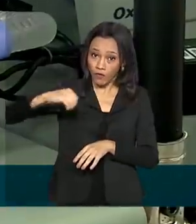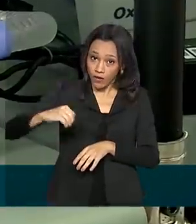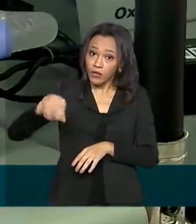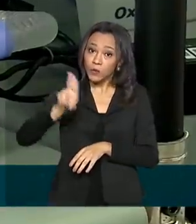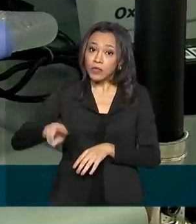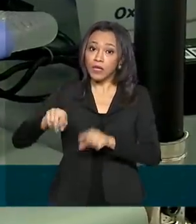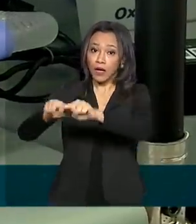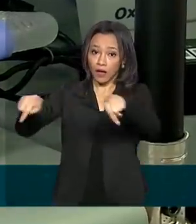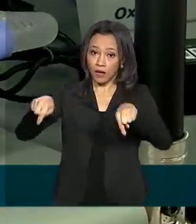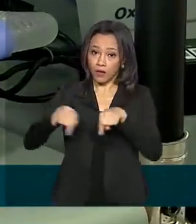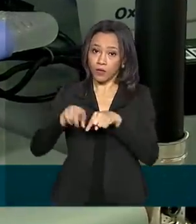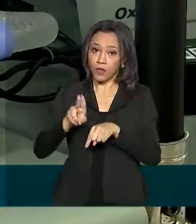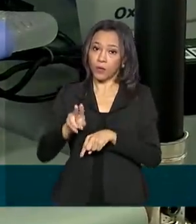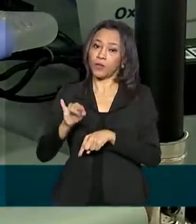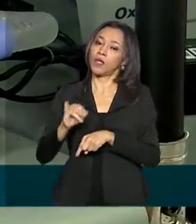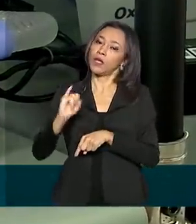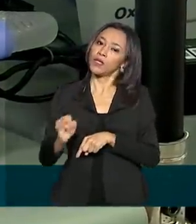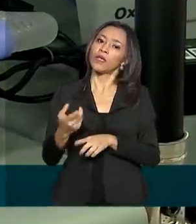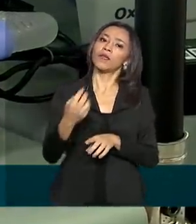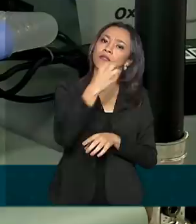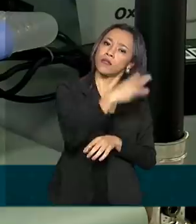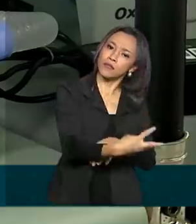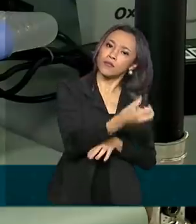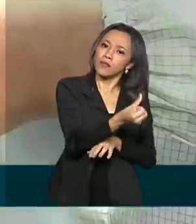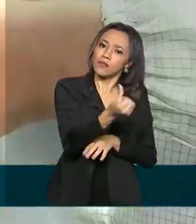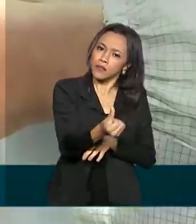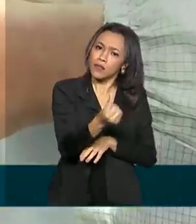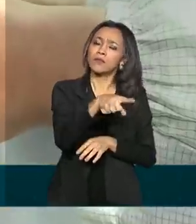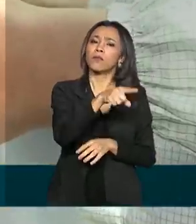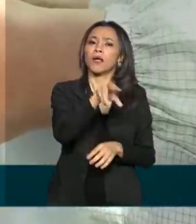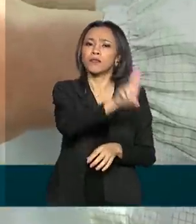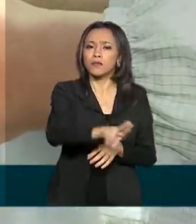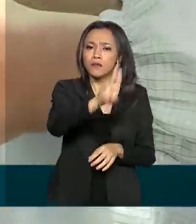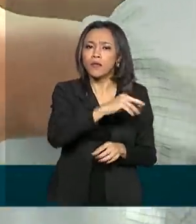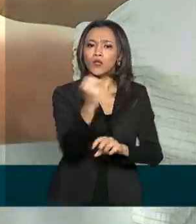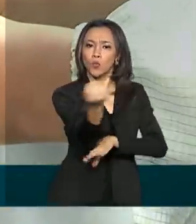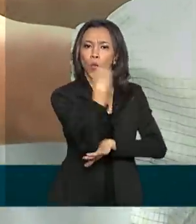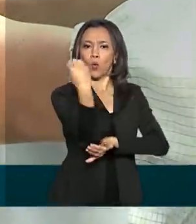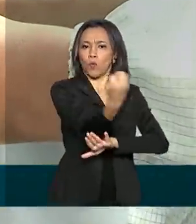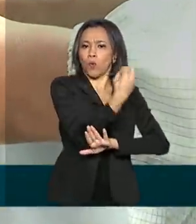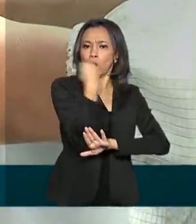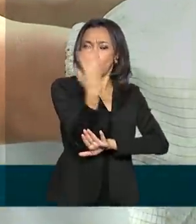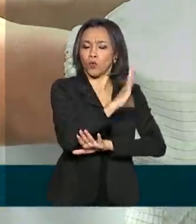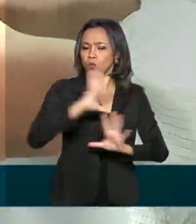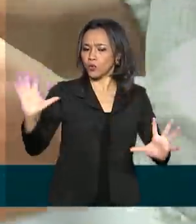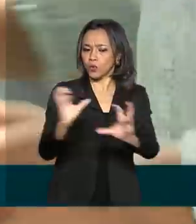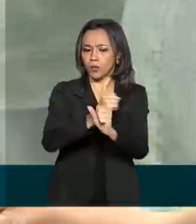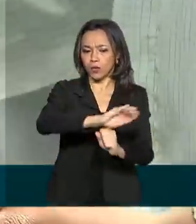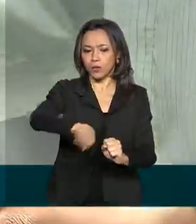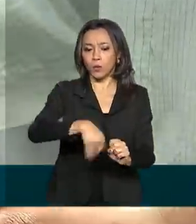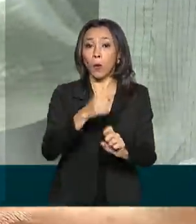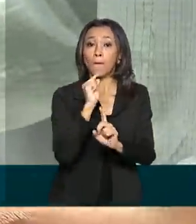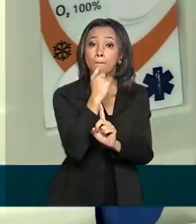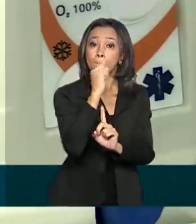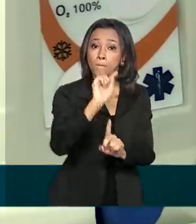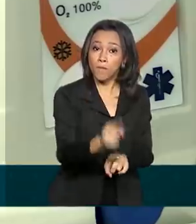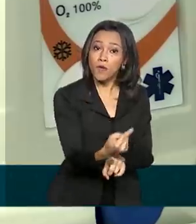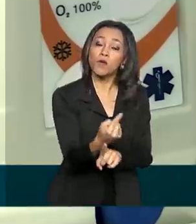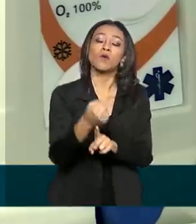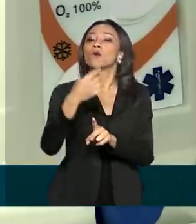386 para equipar ambulâncias. Ao todo, já foram entregues 1.437